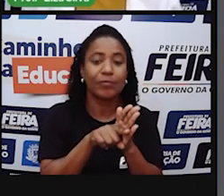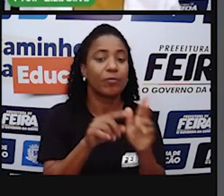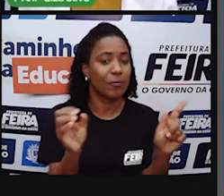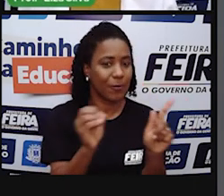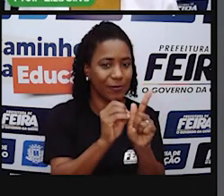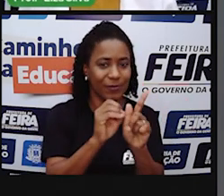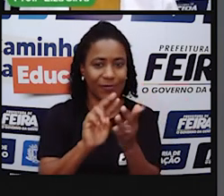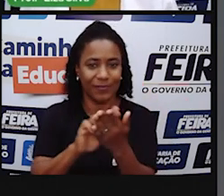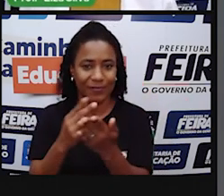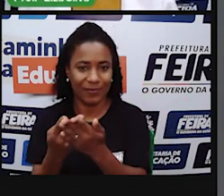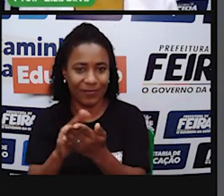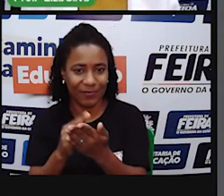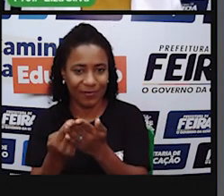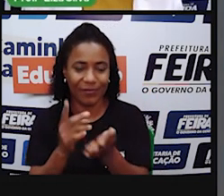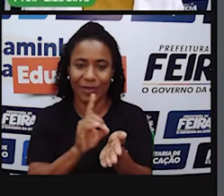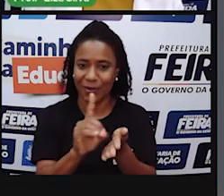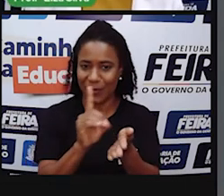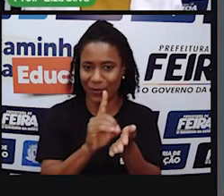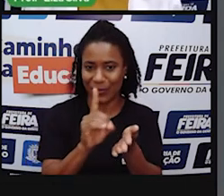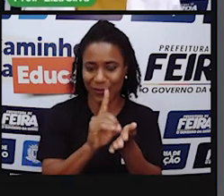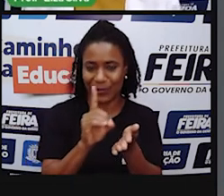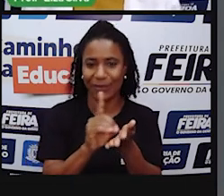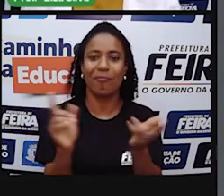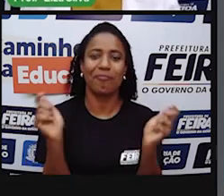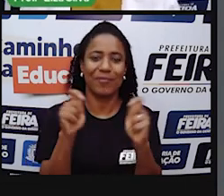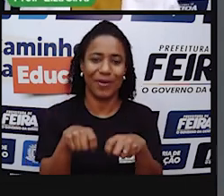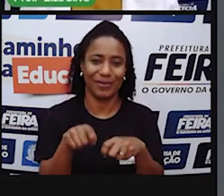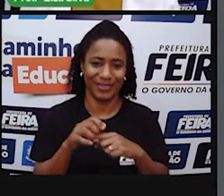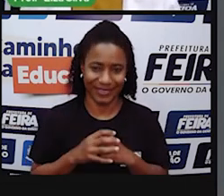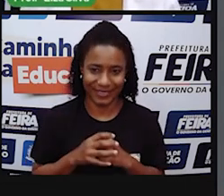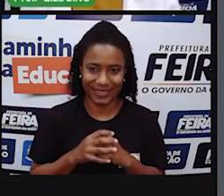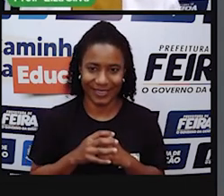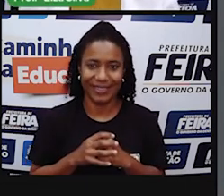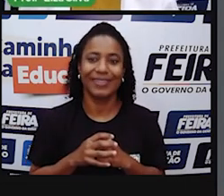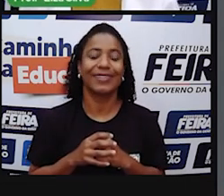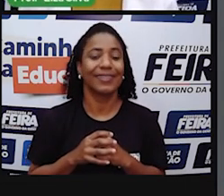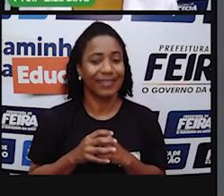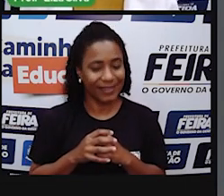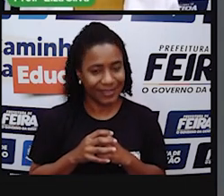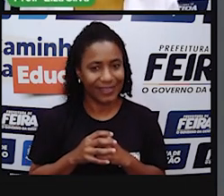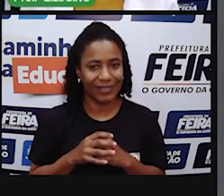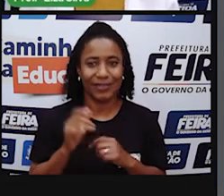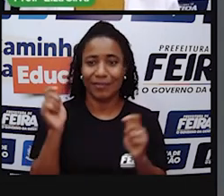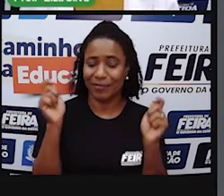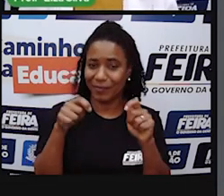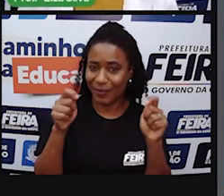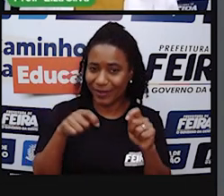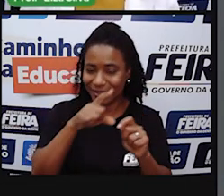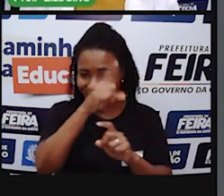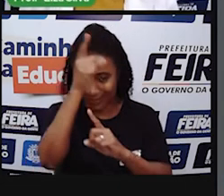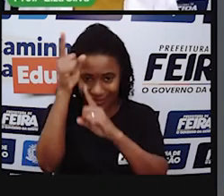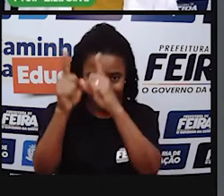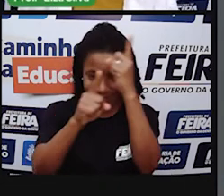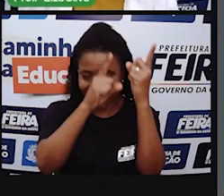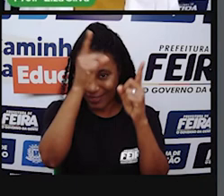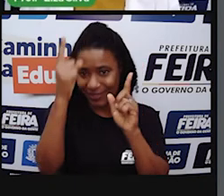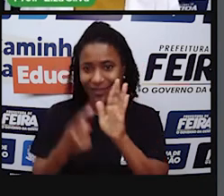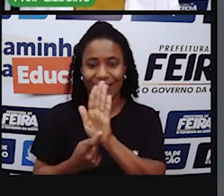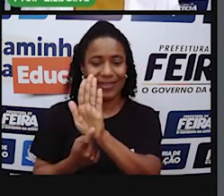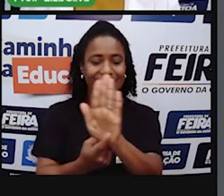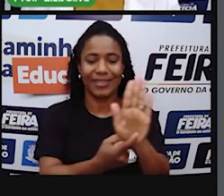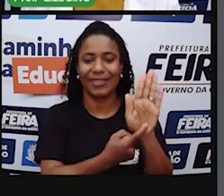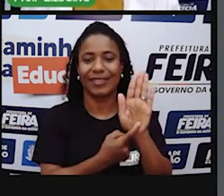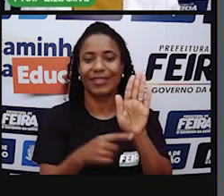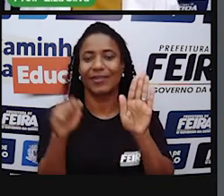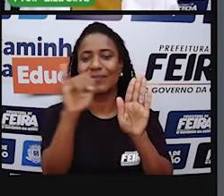Através do dicionário Físico Ou online E por fim Utilize Sua criatividade Para a